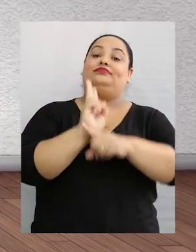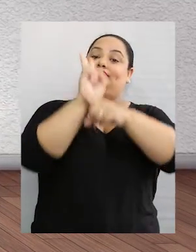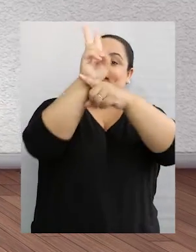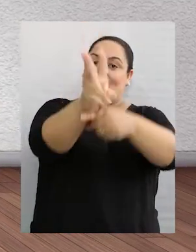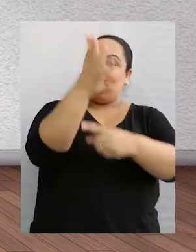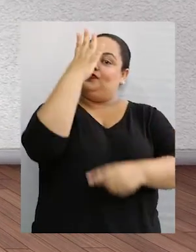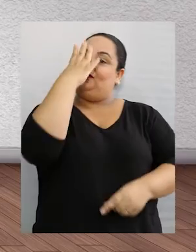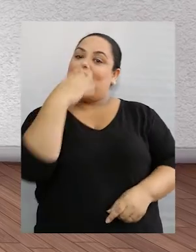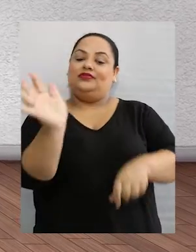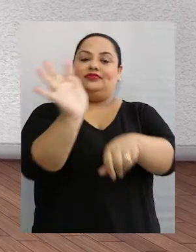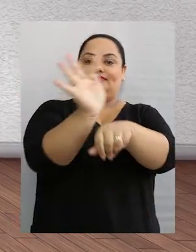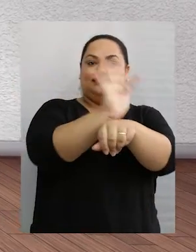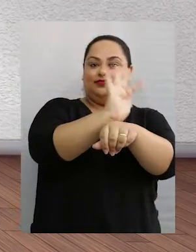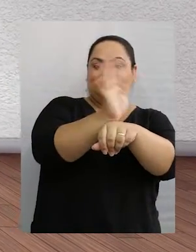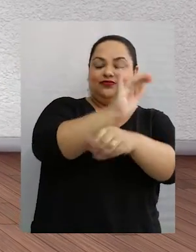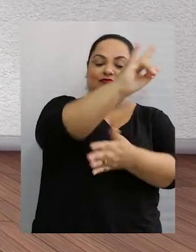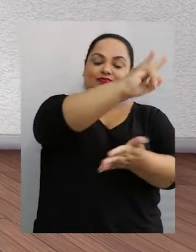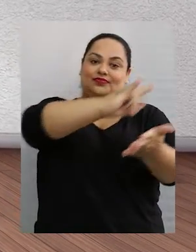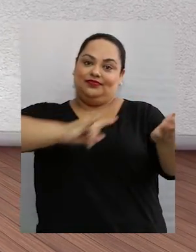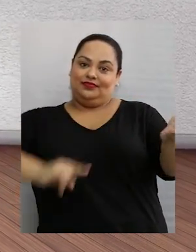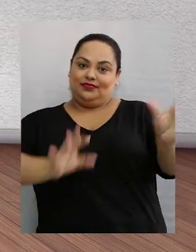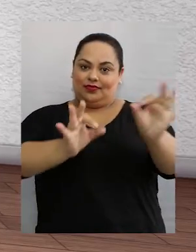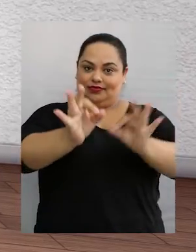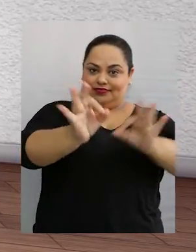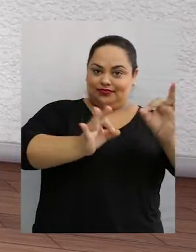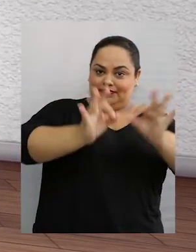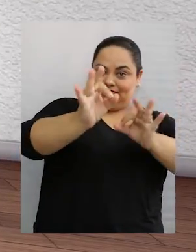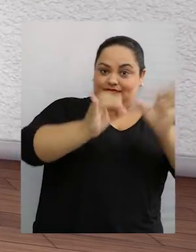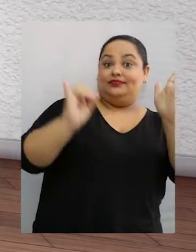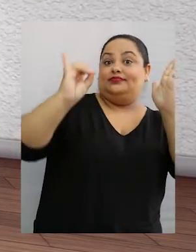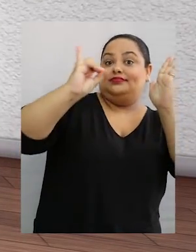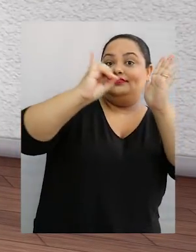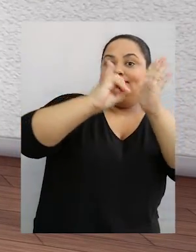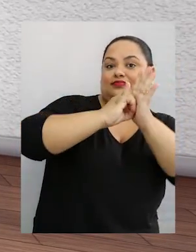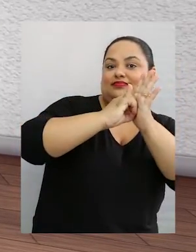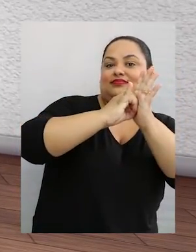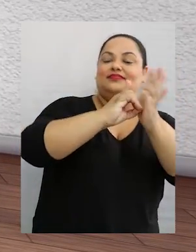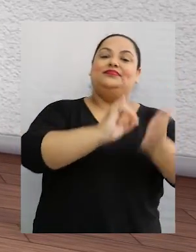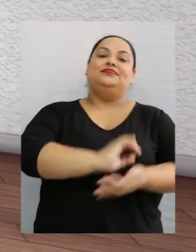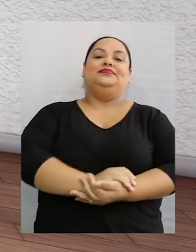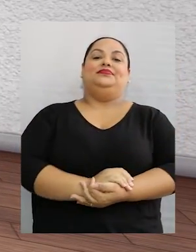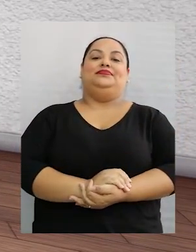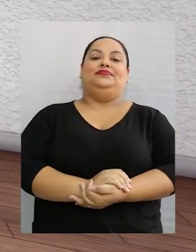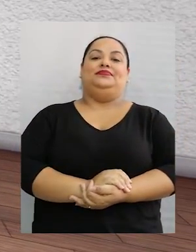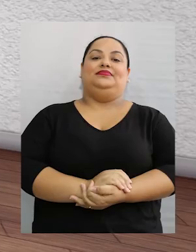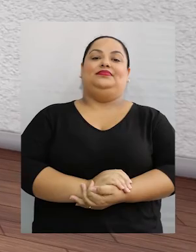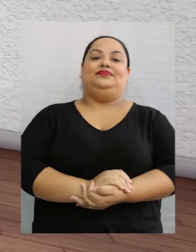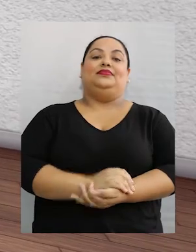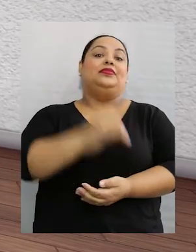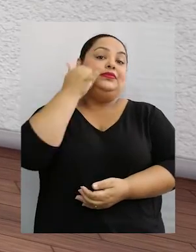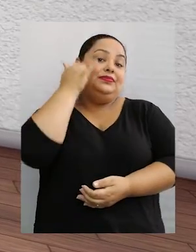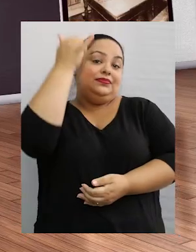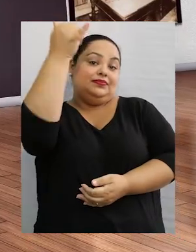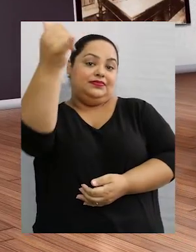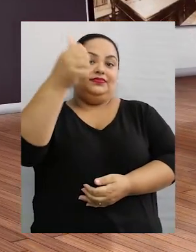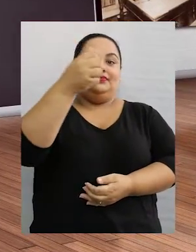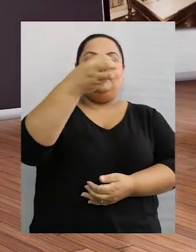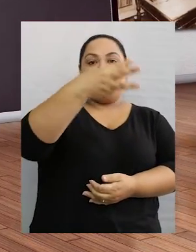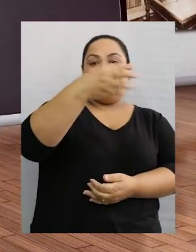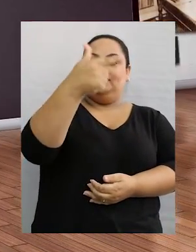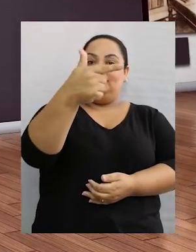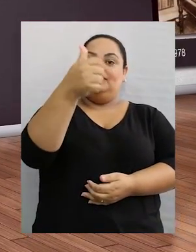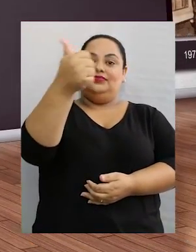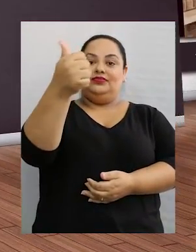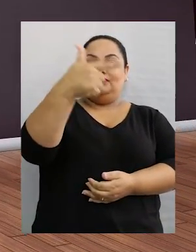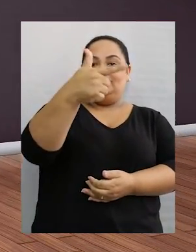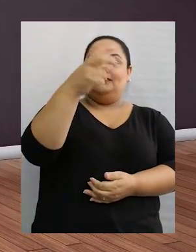Doe ou faça um empréstimo de fotos, filmes, documentos ou objetos que registrem em algum momento da instituição. Entre em